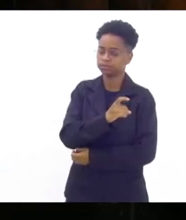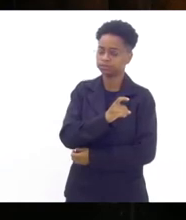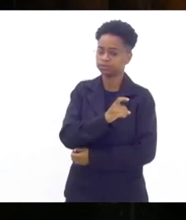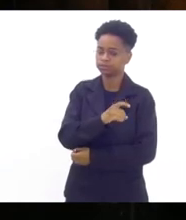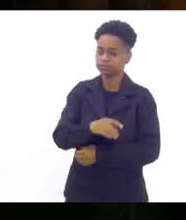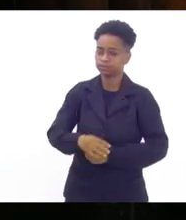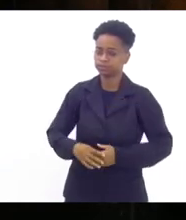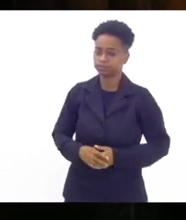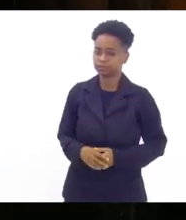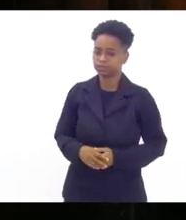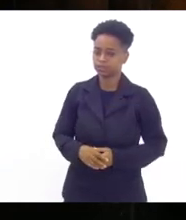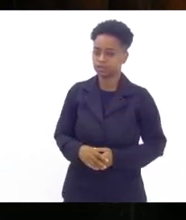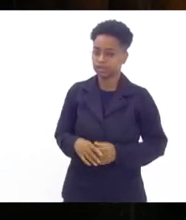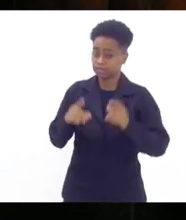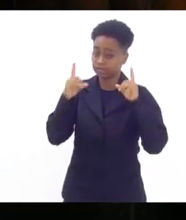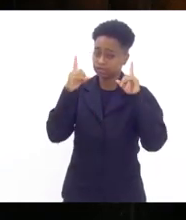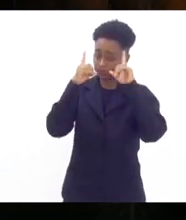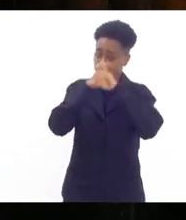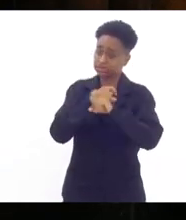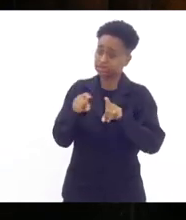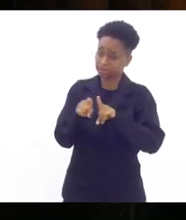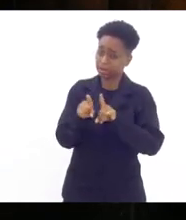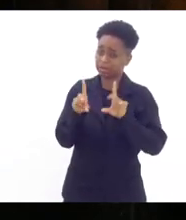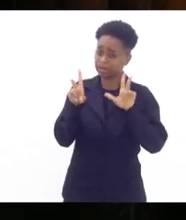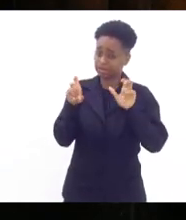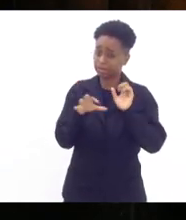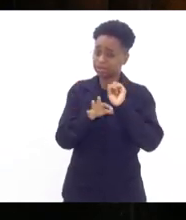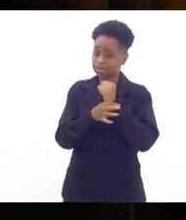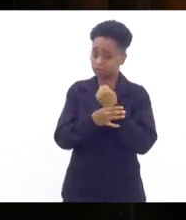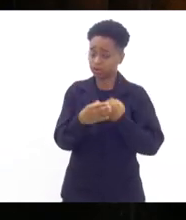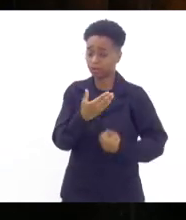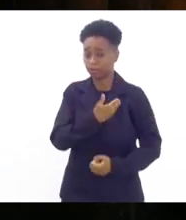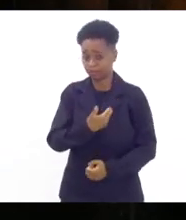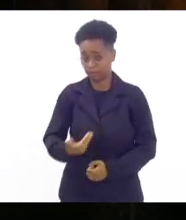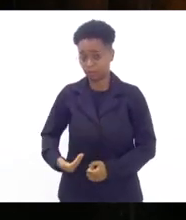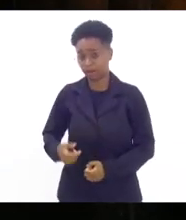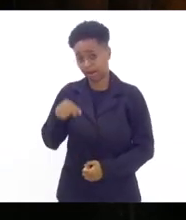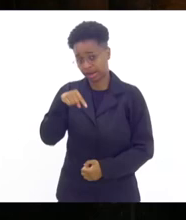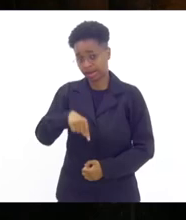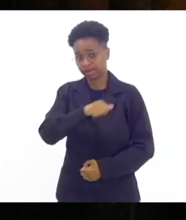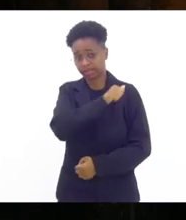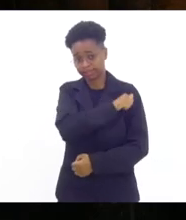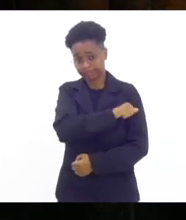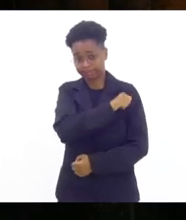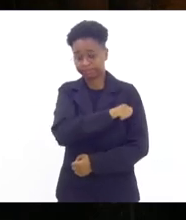essa questão também da segurança pública do nosso estado